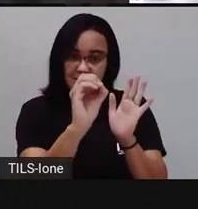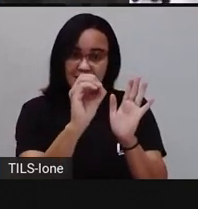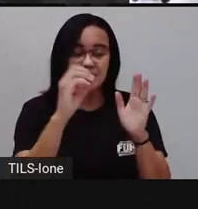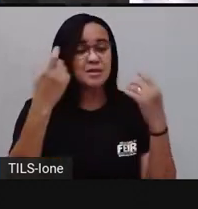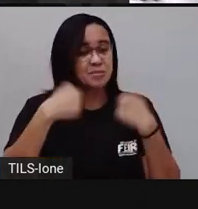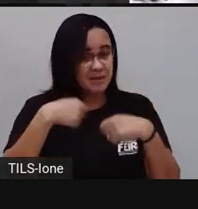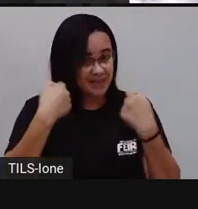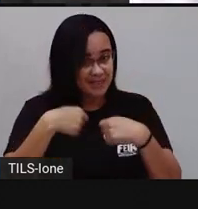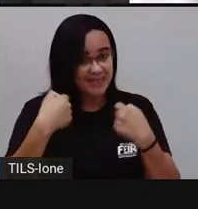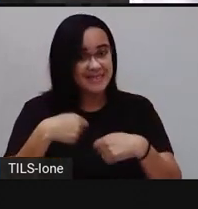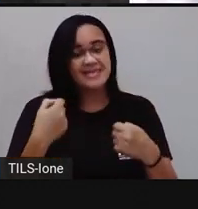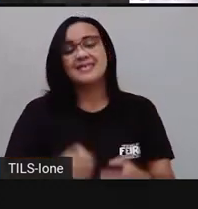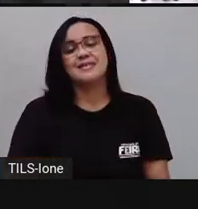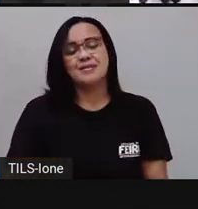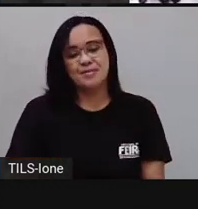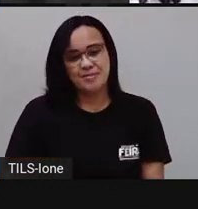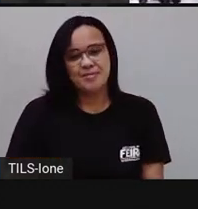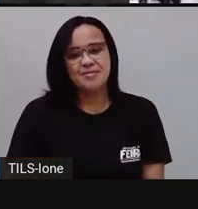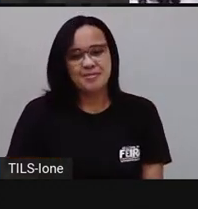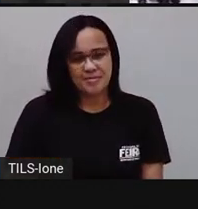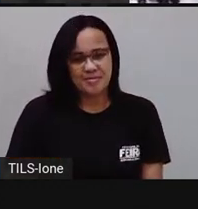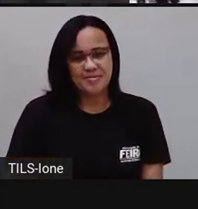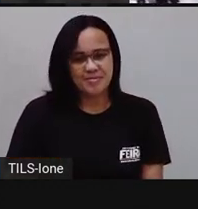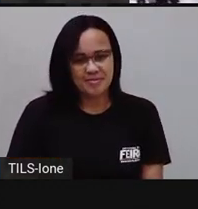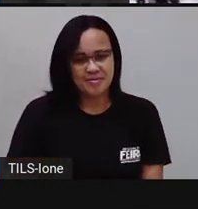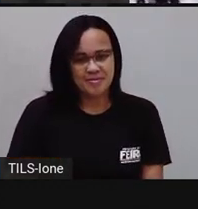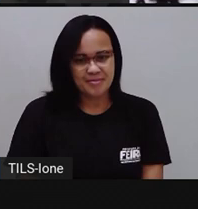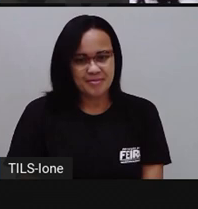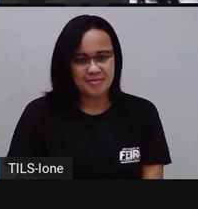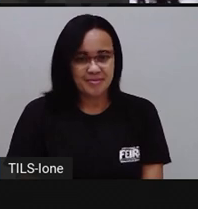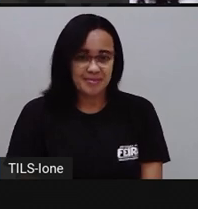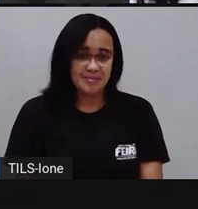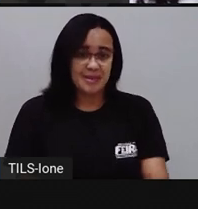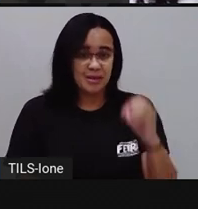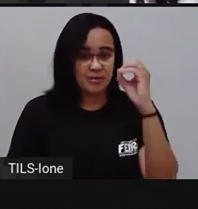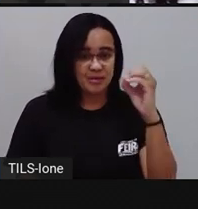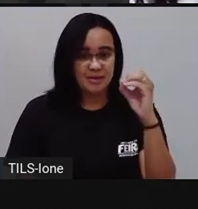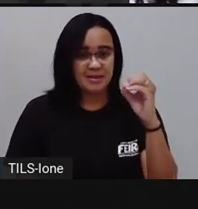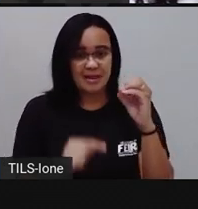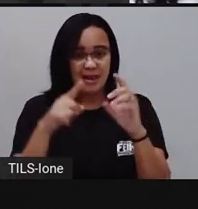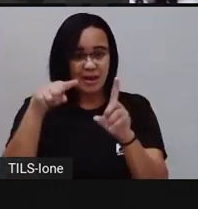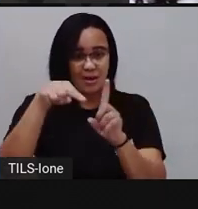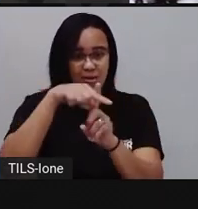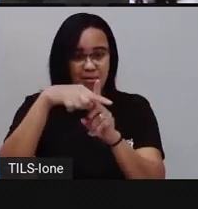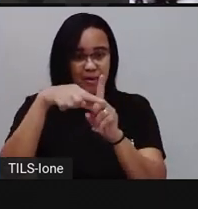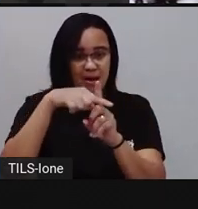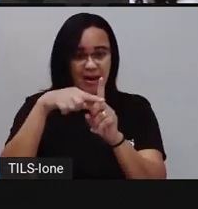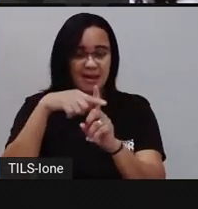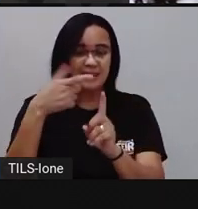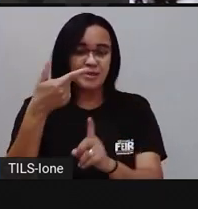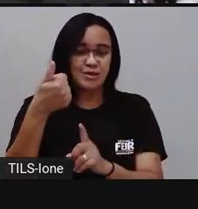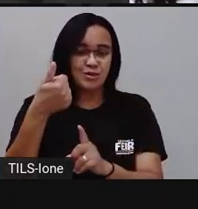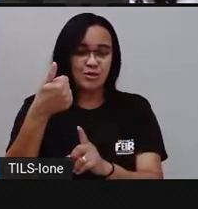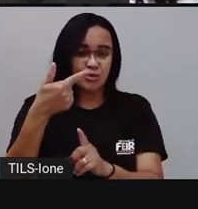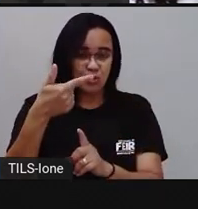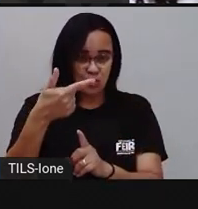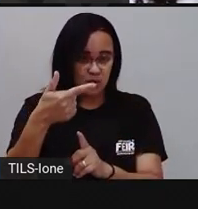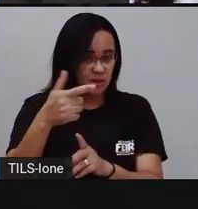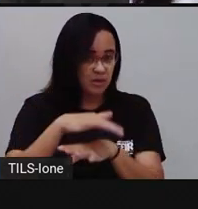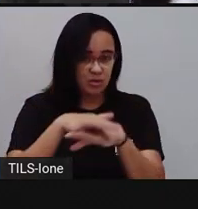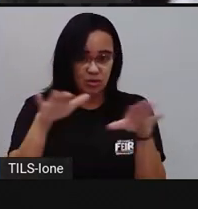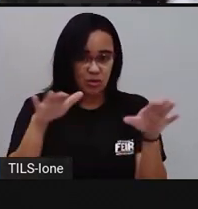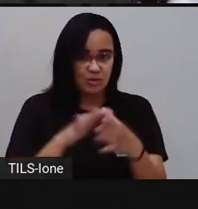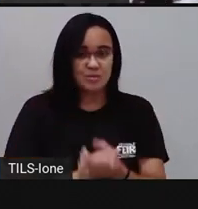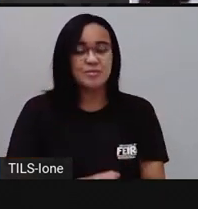O zero, ele vale, viu, gente? Não pensa que o zero não vale nada, não, que ele vale. Então, aqui, ó. Quanto é dez